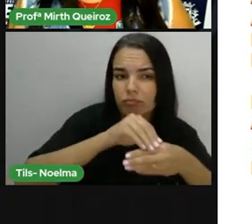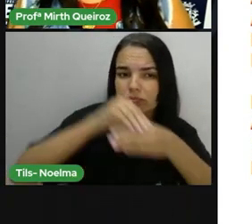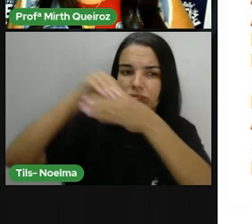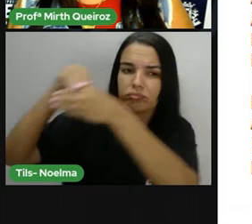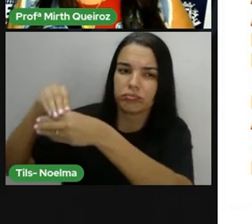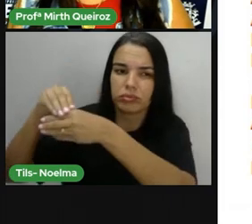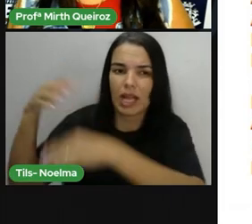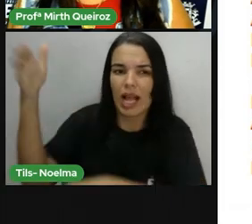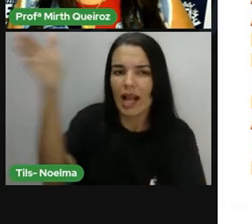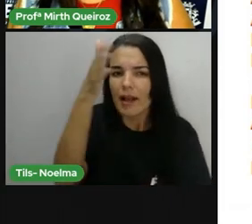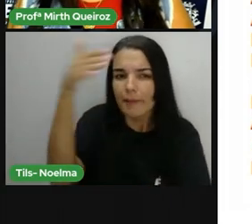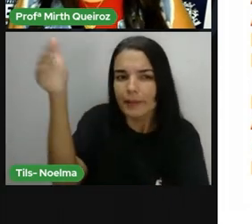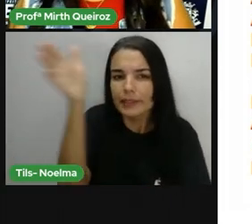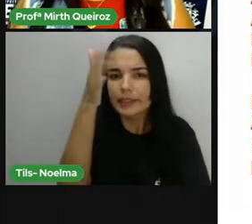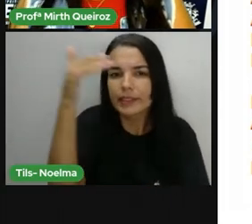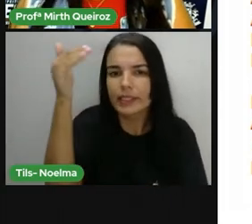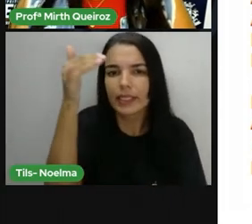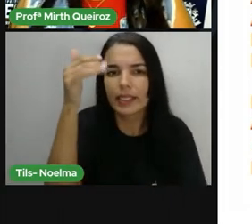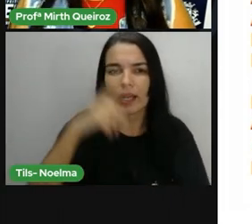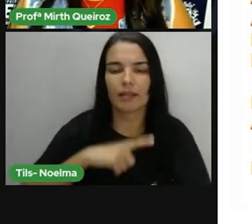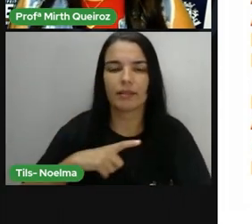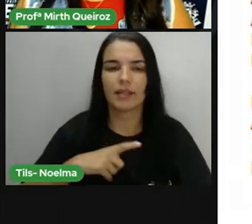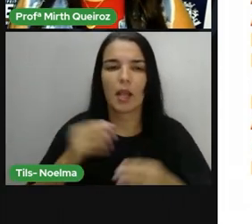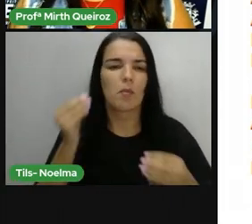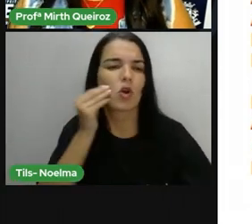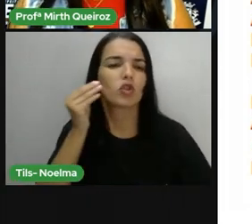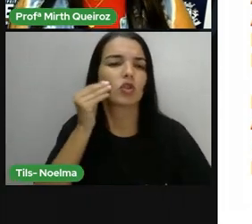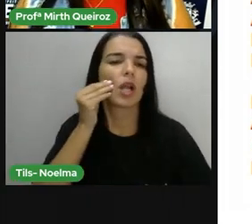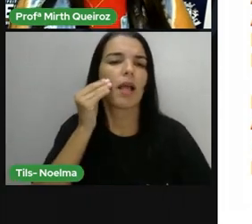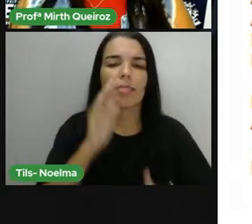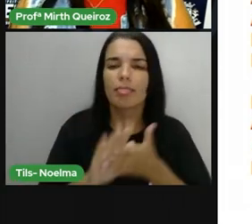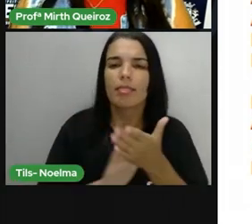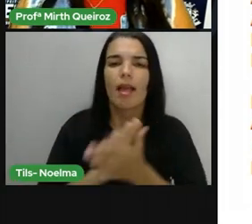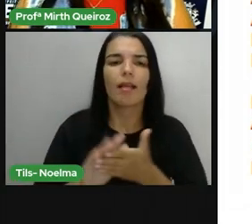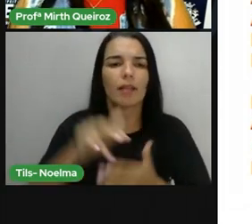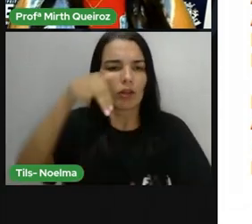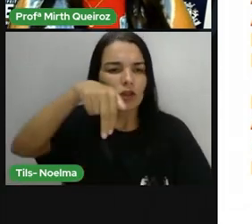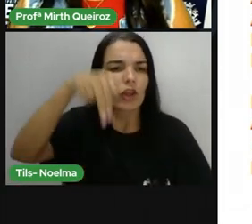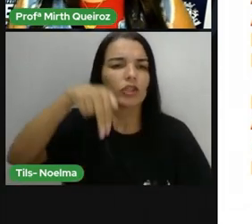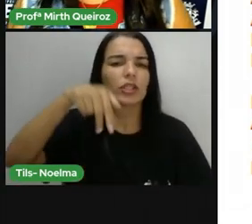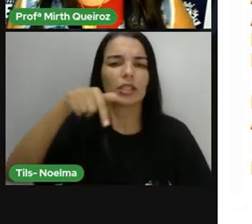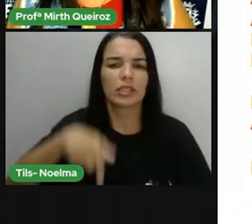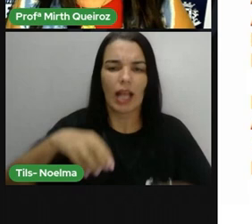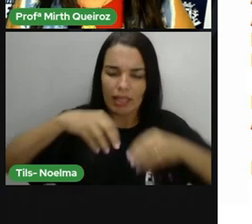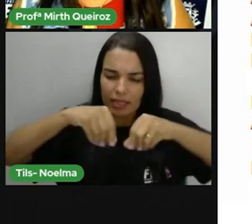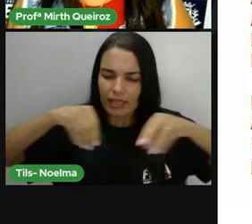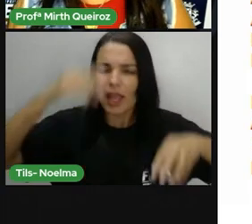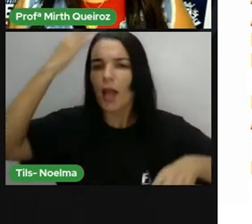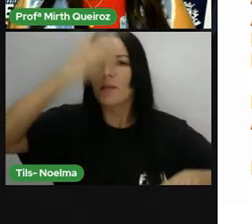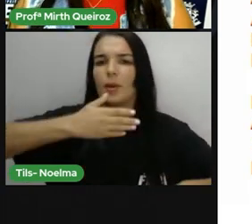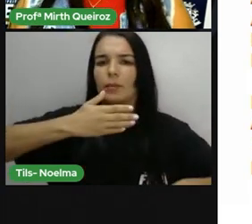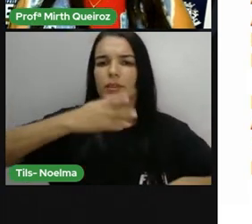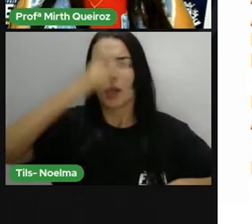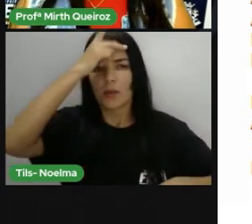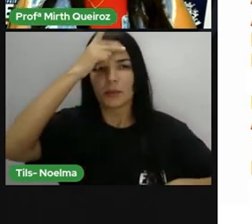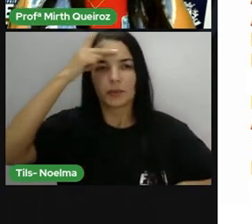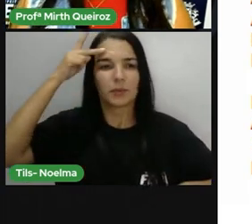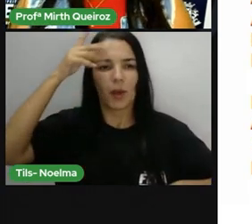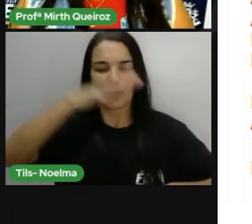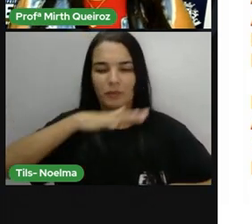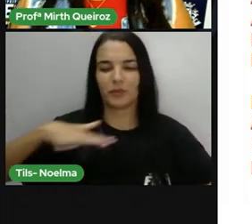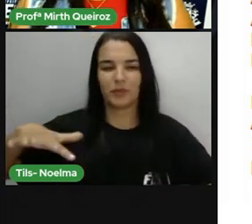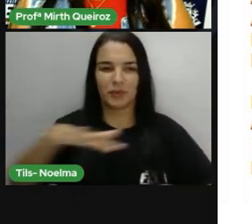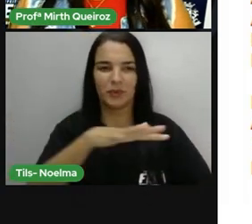Astear nossa bandeira e expor-se em desatino. O nordeste é a terra prometida aos